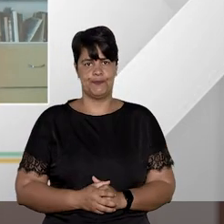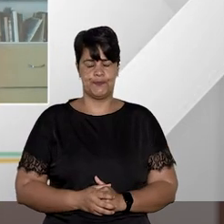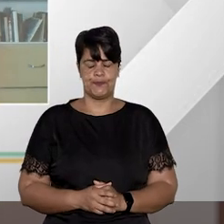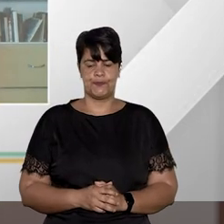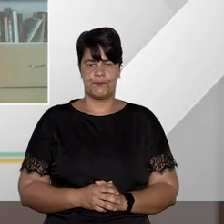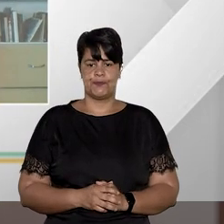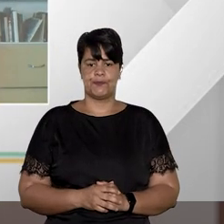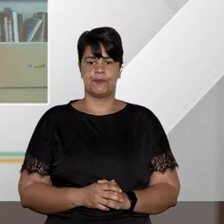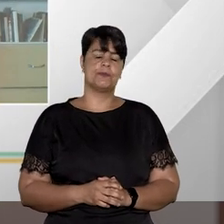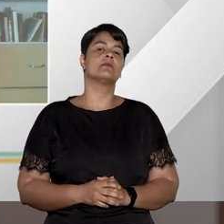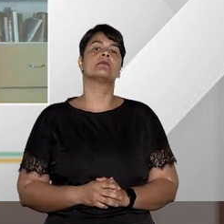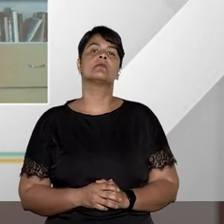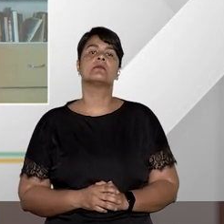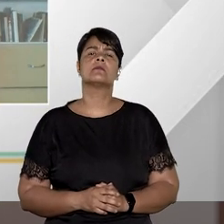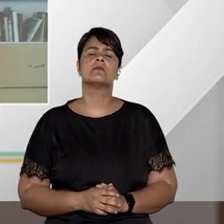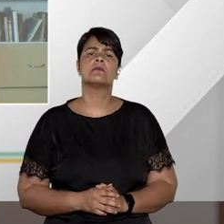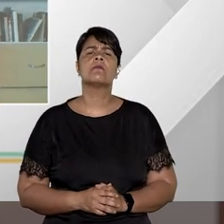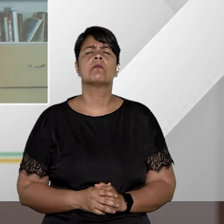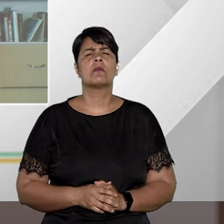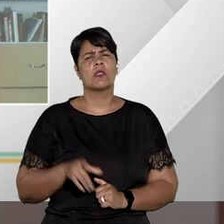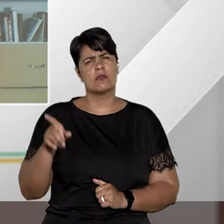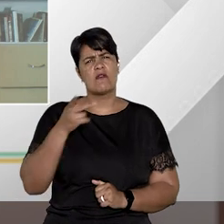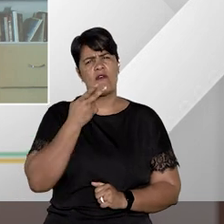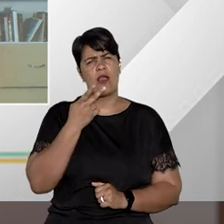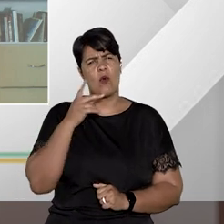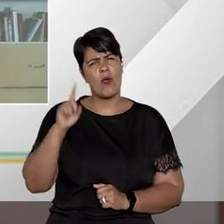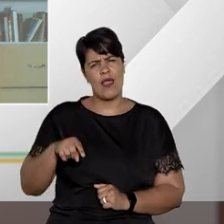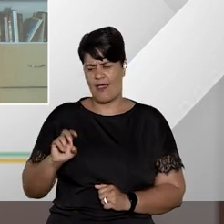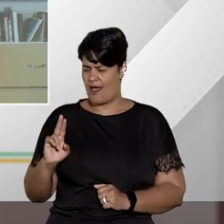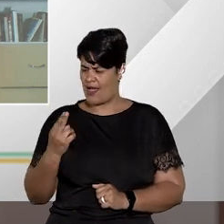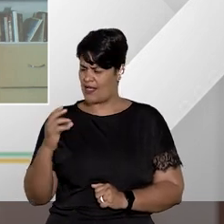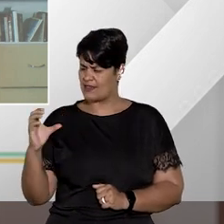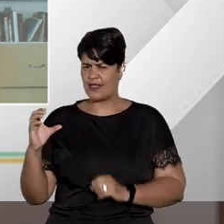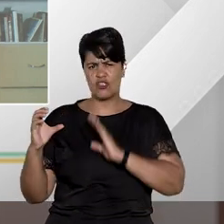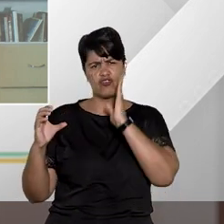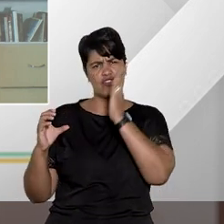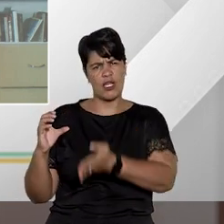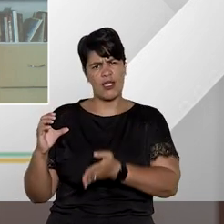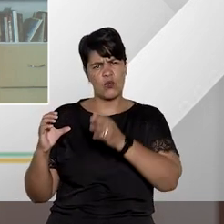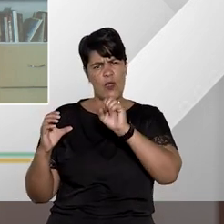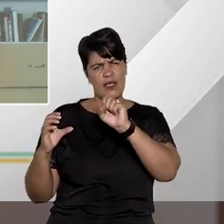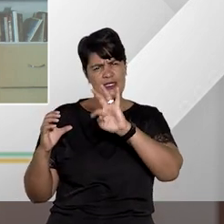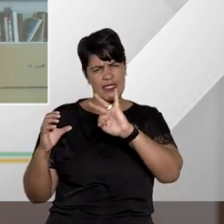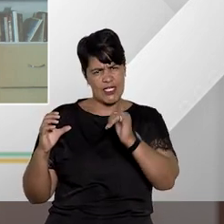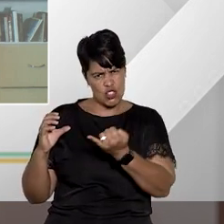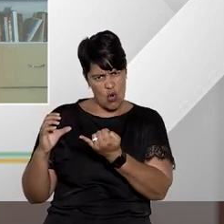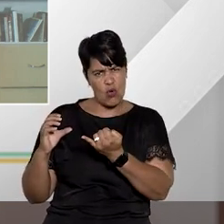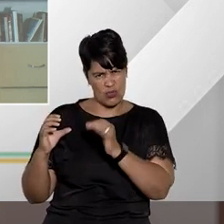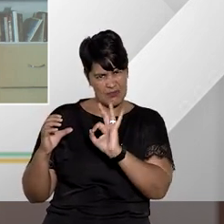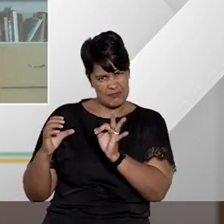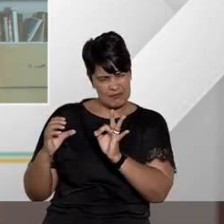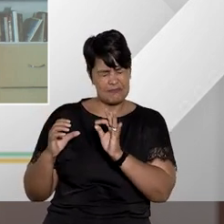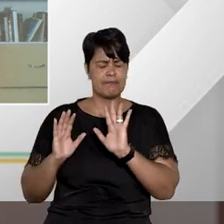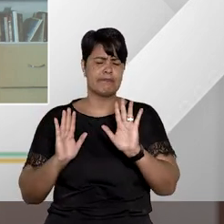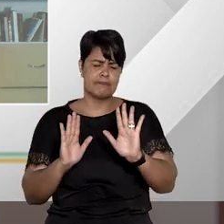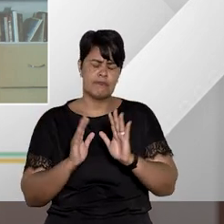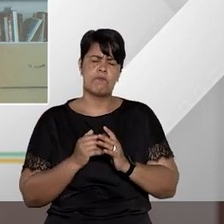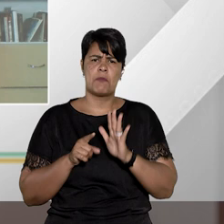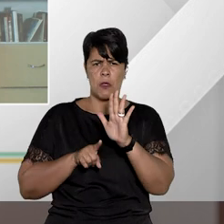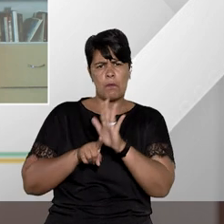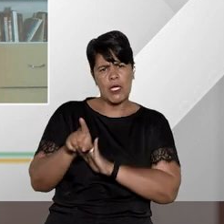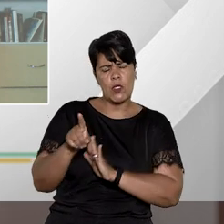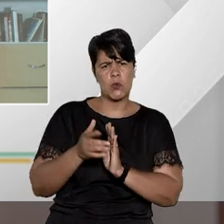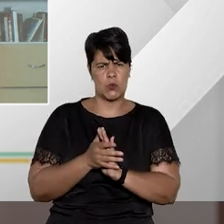A senhora falou aí de o HC ser impetrado diretamente no STJ. Isso tem relação com